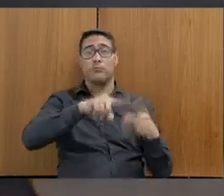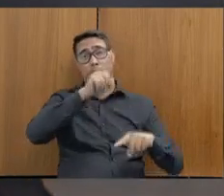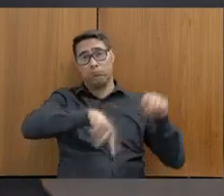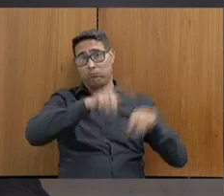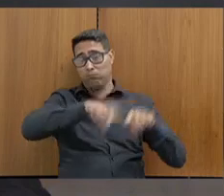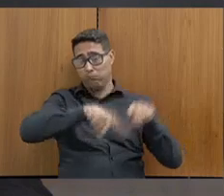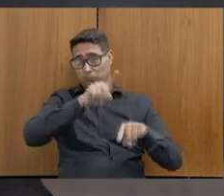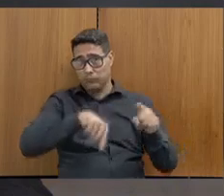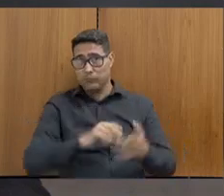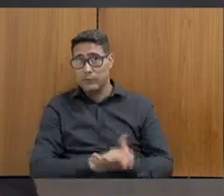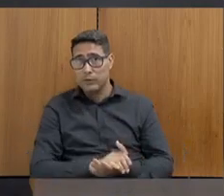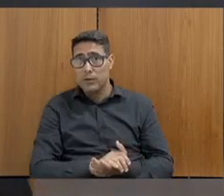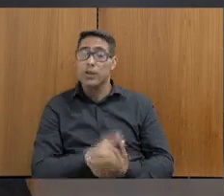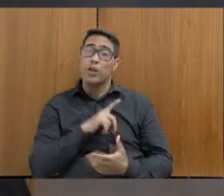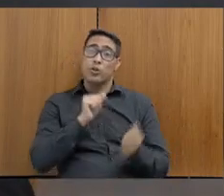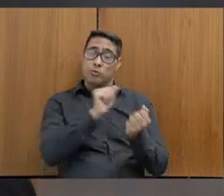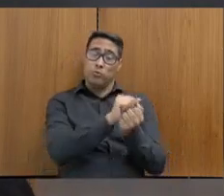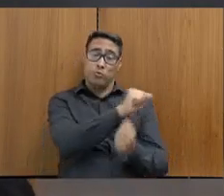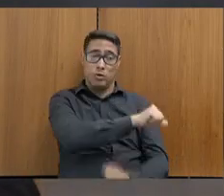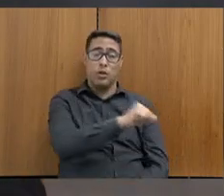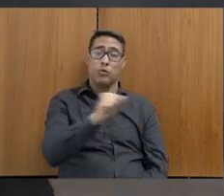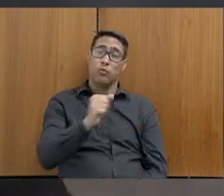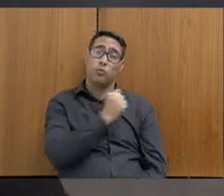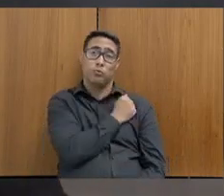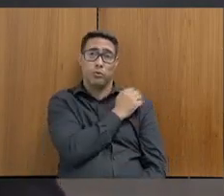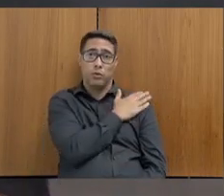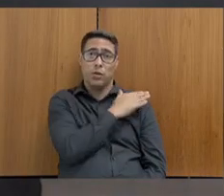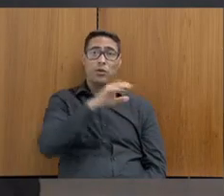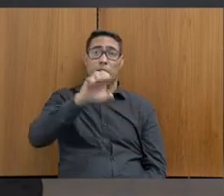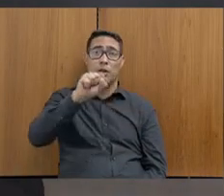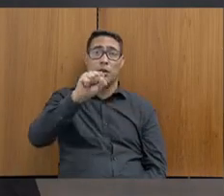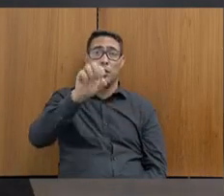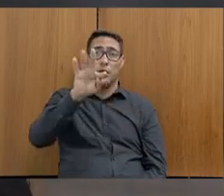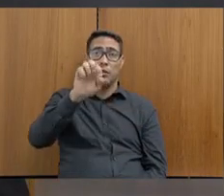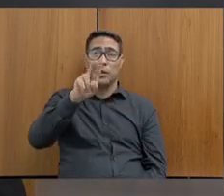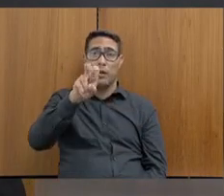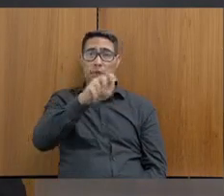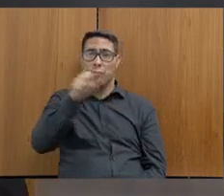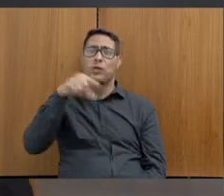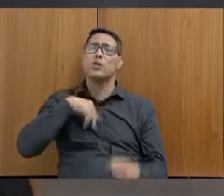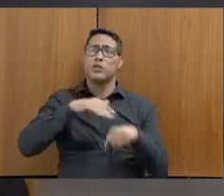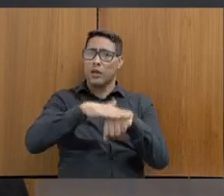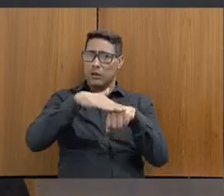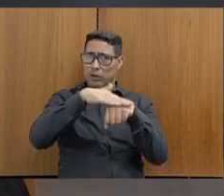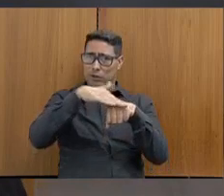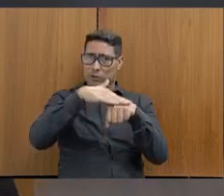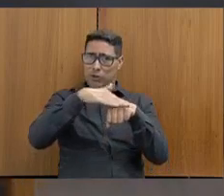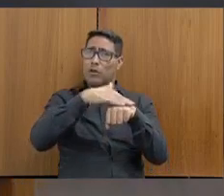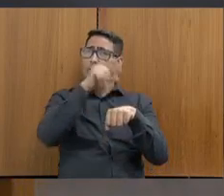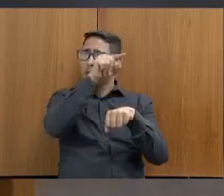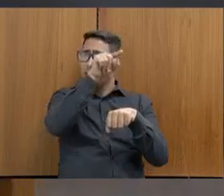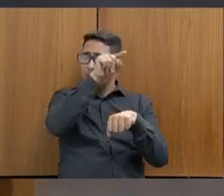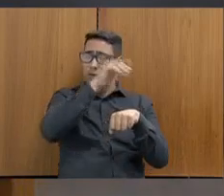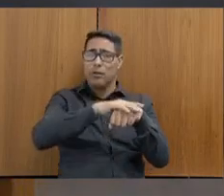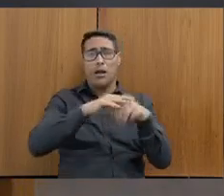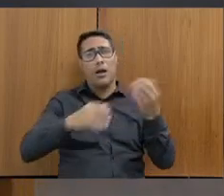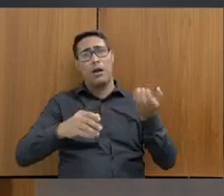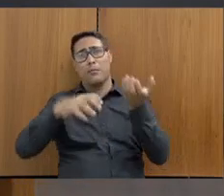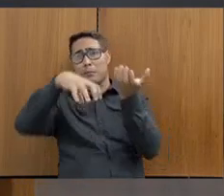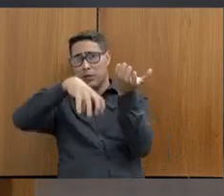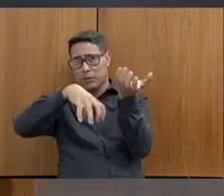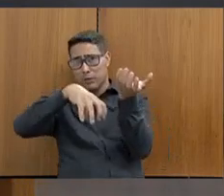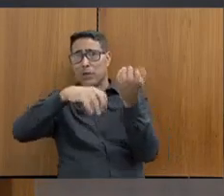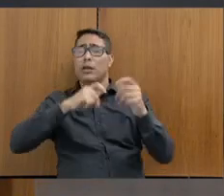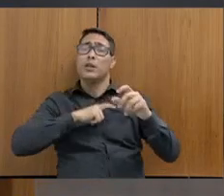Então, tenho, junto com o coronel Estevam, nós temos ido à Brasília, conversado com todos os deputados estaduais aqui também, para que a gente possa ter essa parte